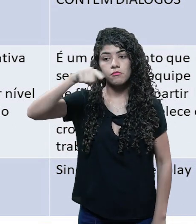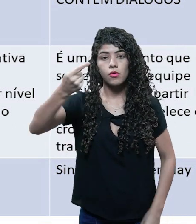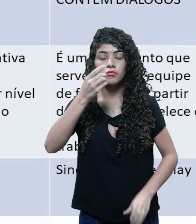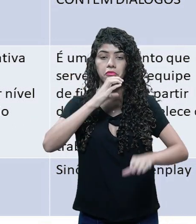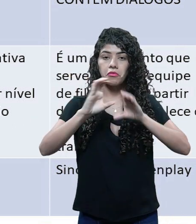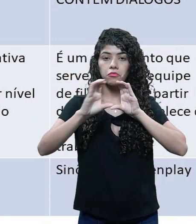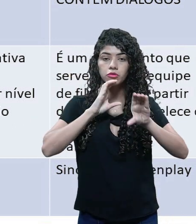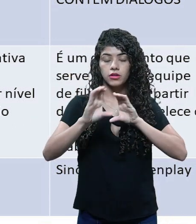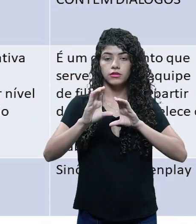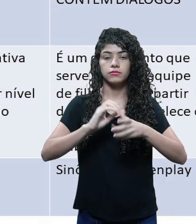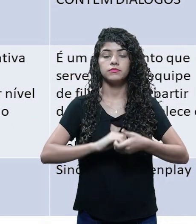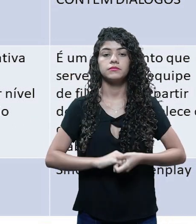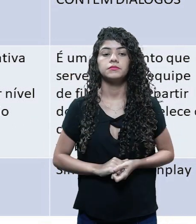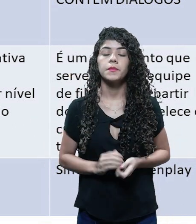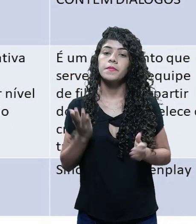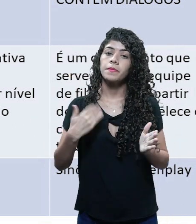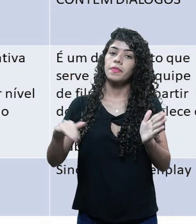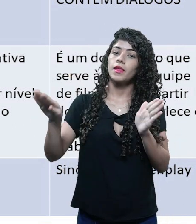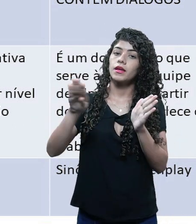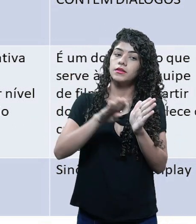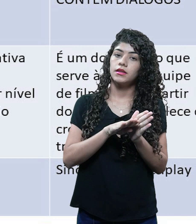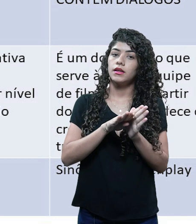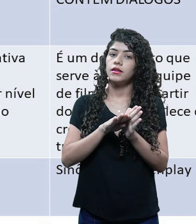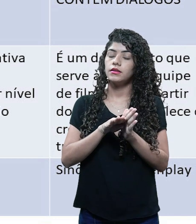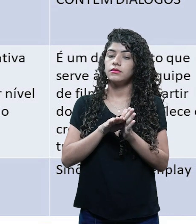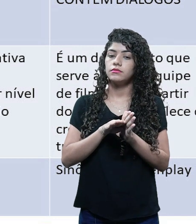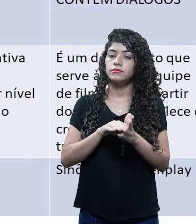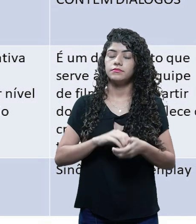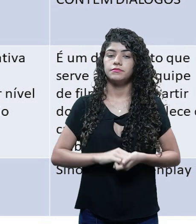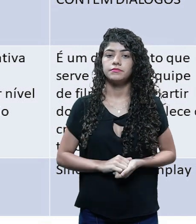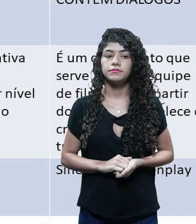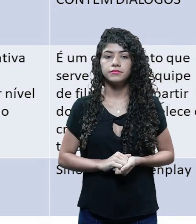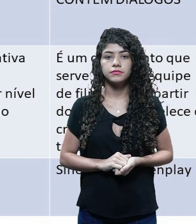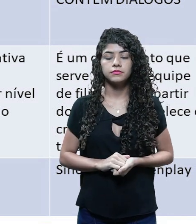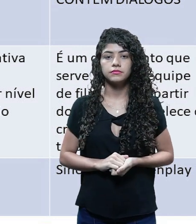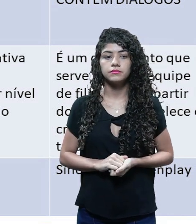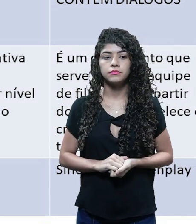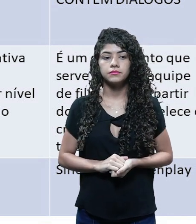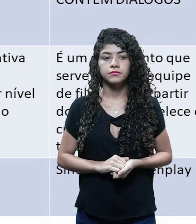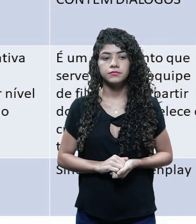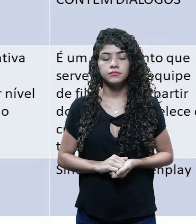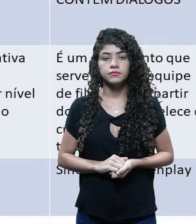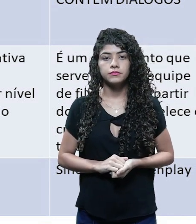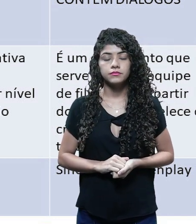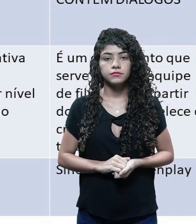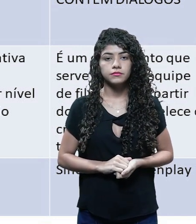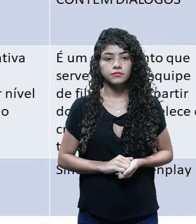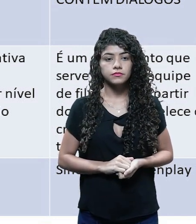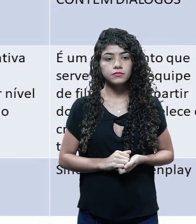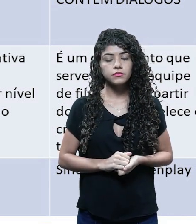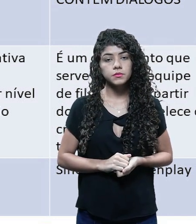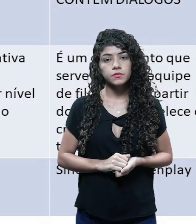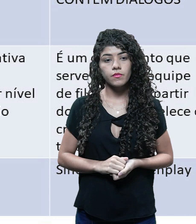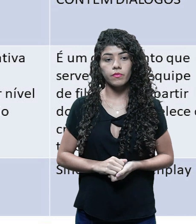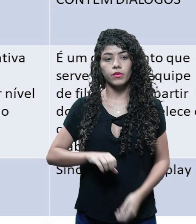comunica essa ideia verbalmente, até você ir amadurecendo. A storyline é a síntese da